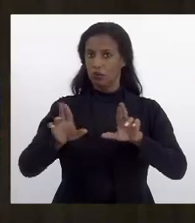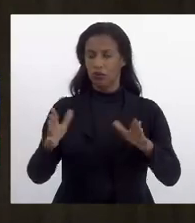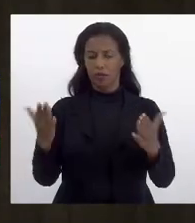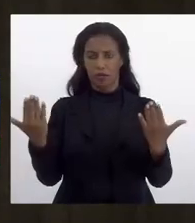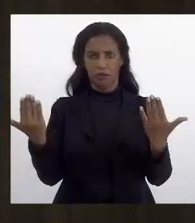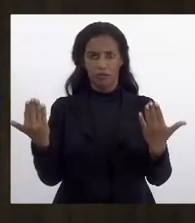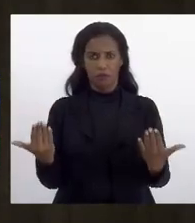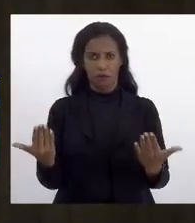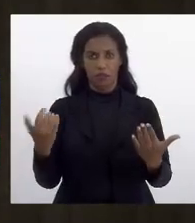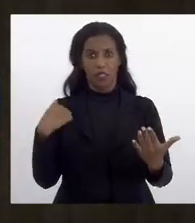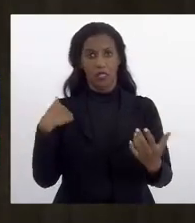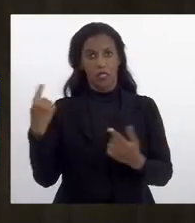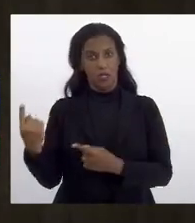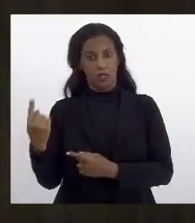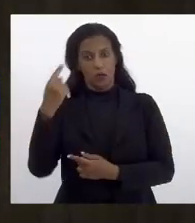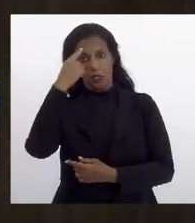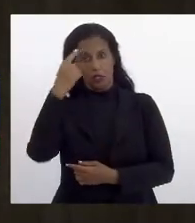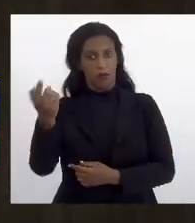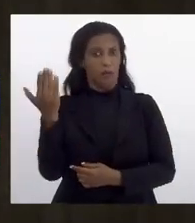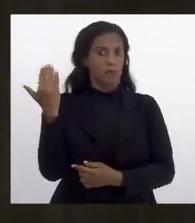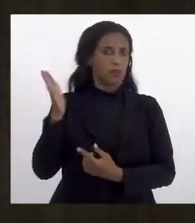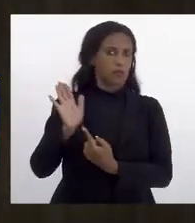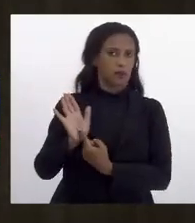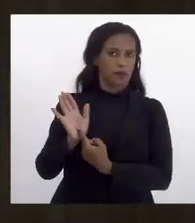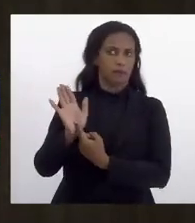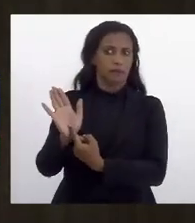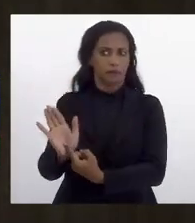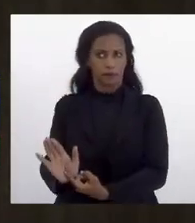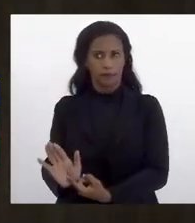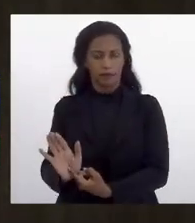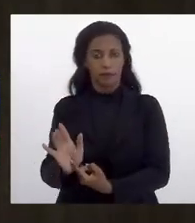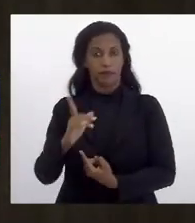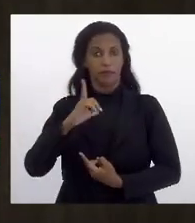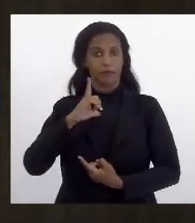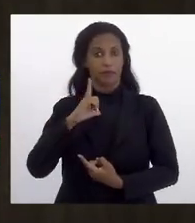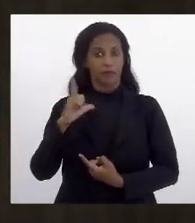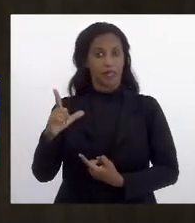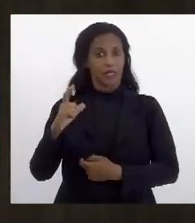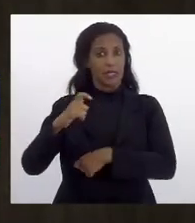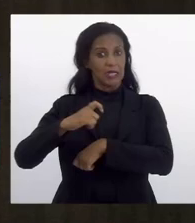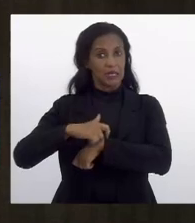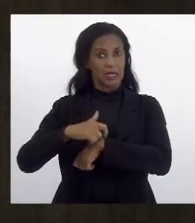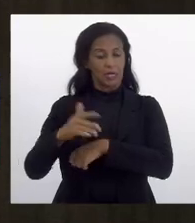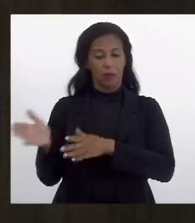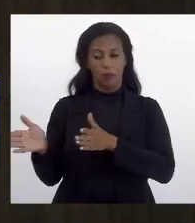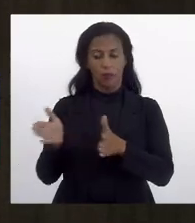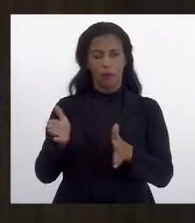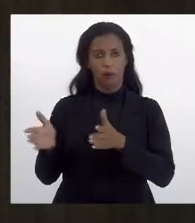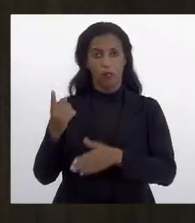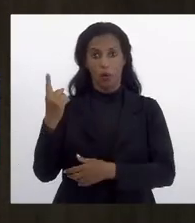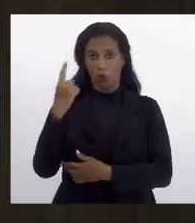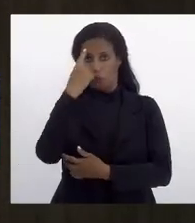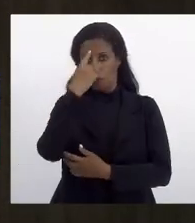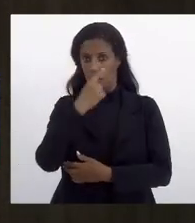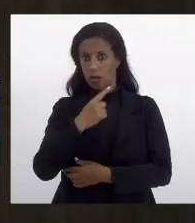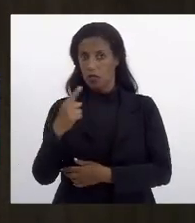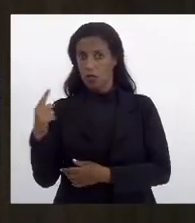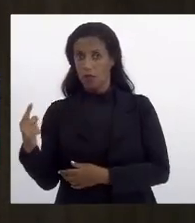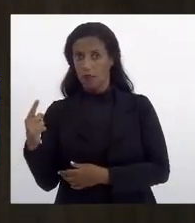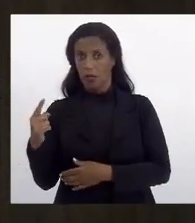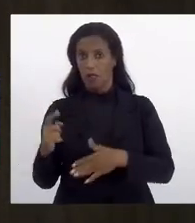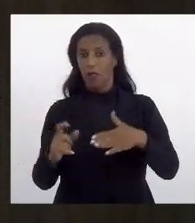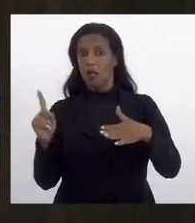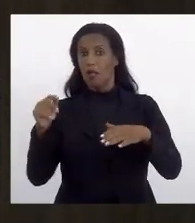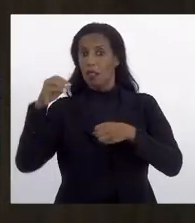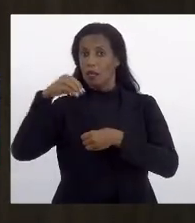O projeto que eu apresentei na semana passada, ele tem prazo de duração, ele vale uma semana durante uma feira